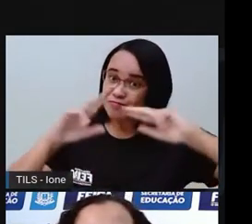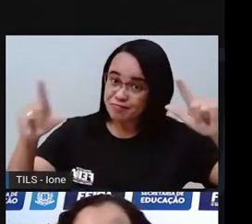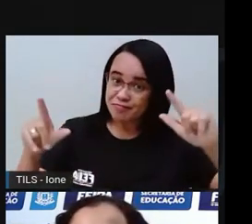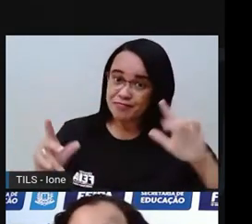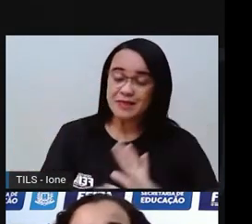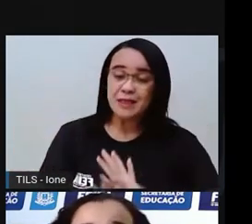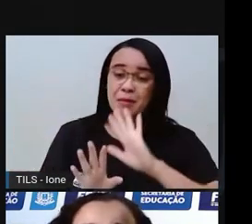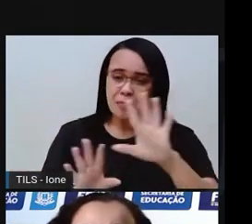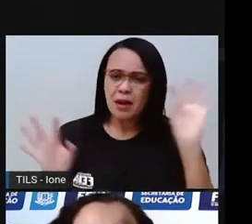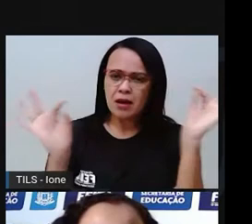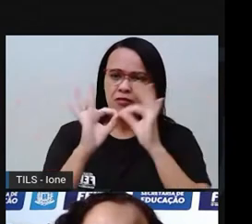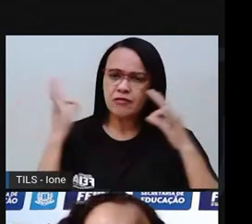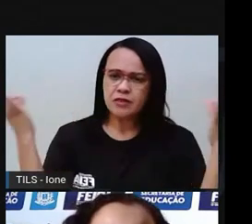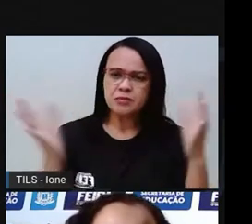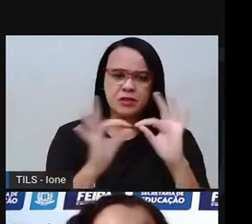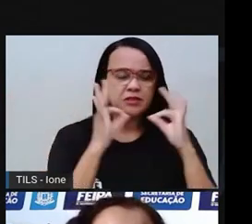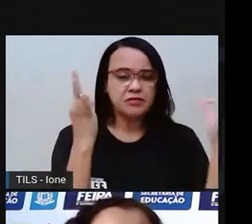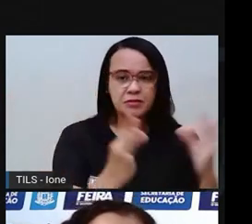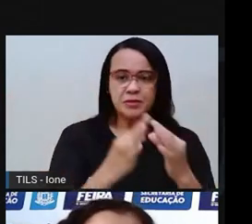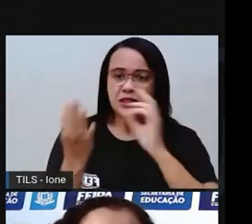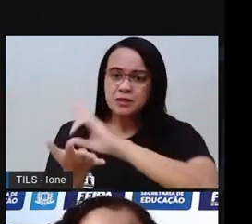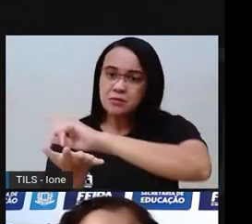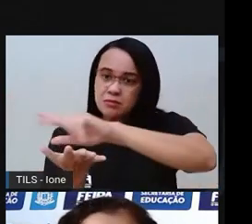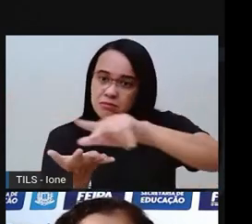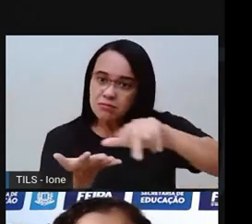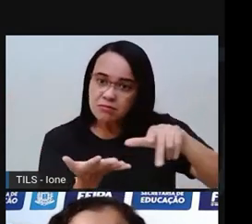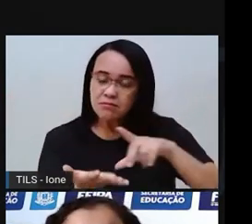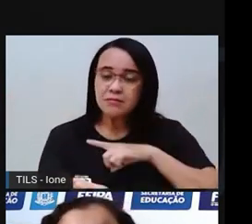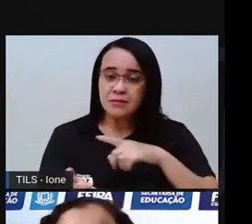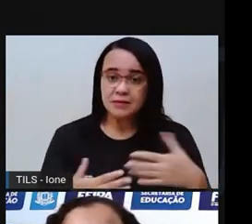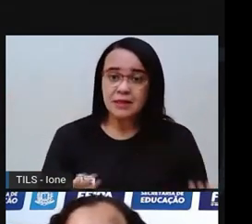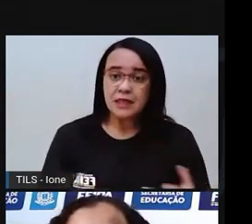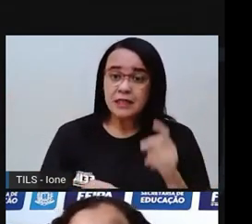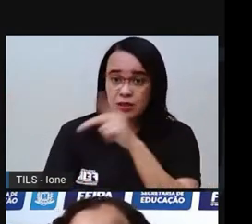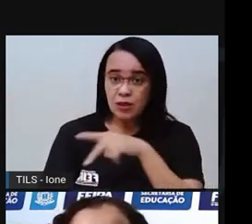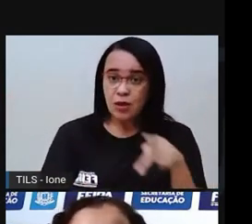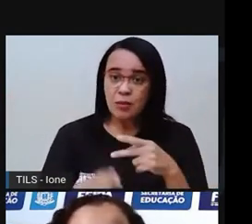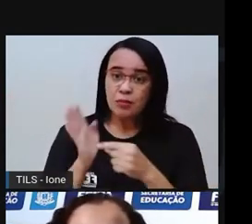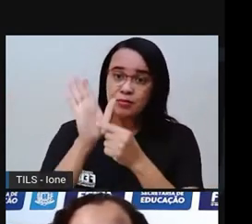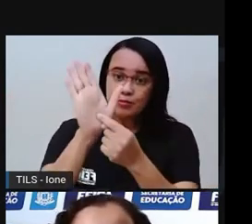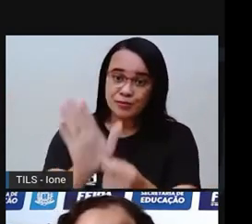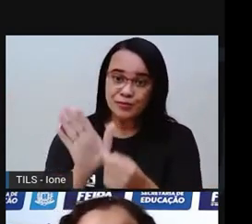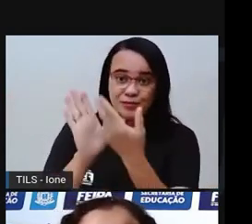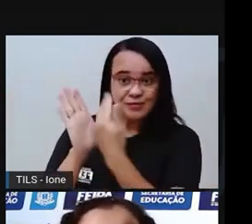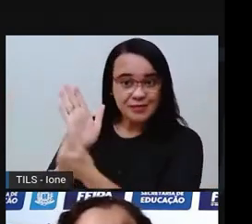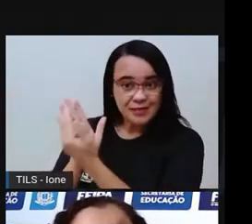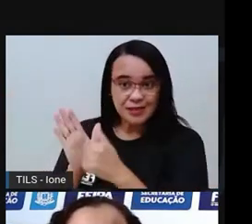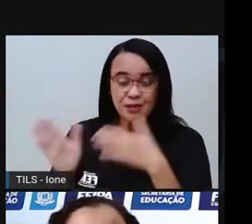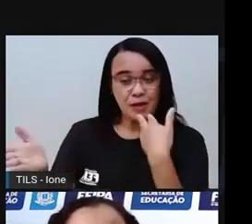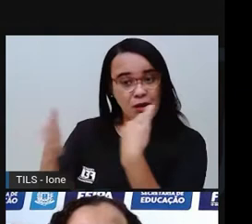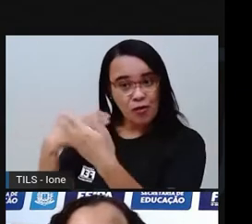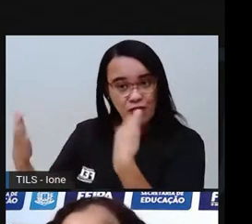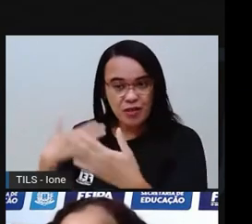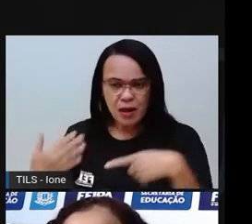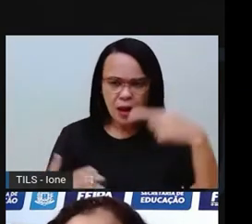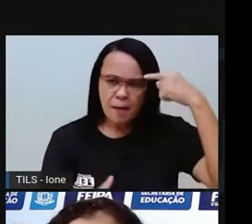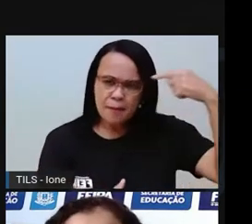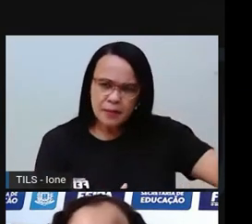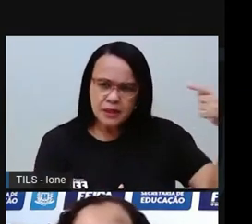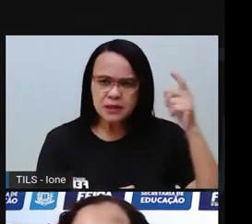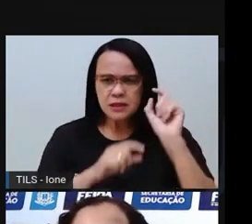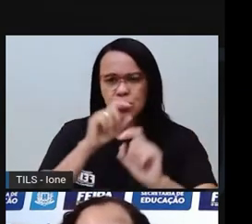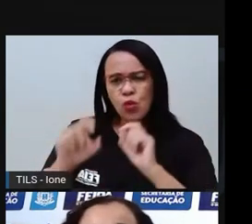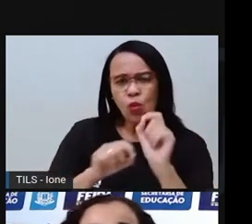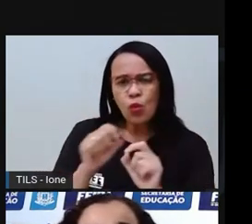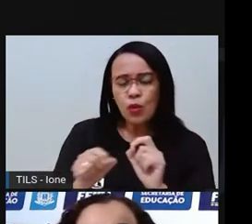também. E aí a Pró trouxe essas imagens para vocês, para a gente ir conversando e pensando sobre cada uma dessas pessoas.